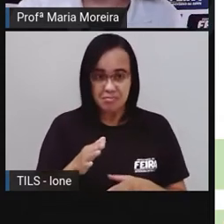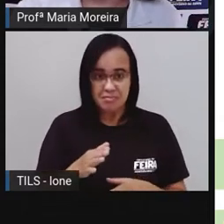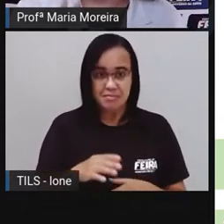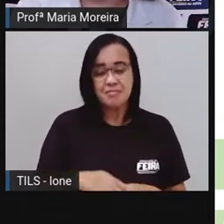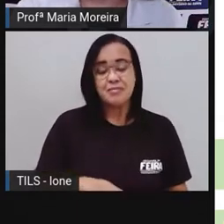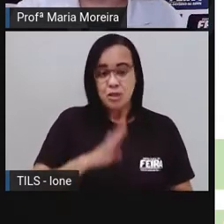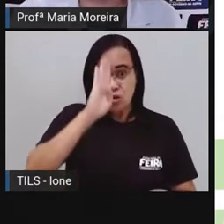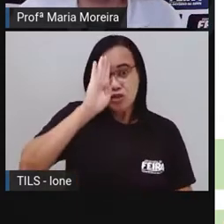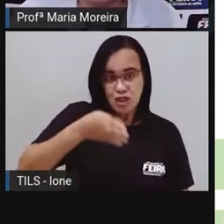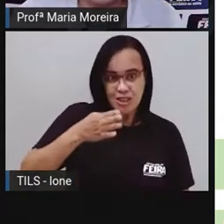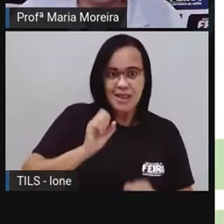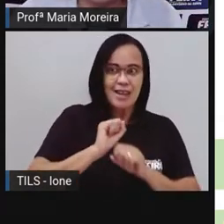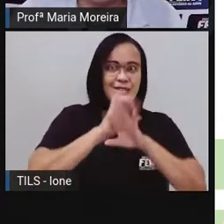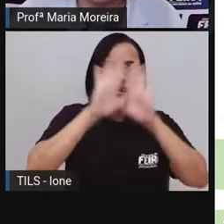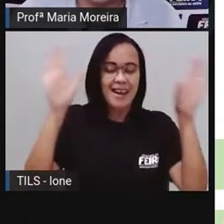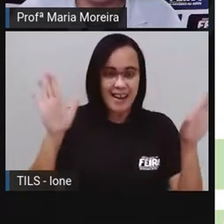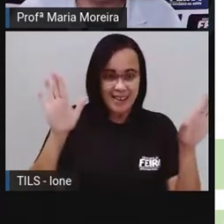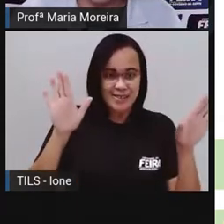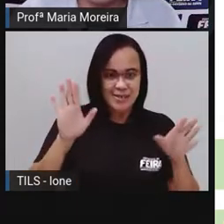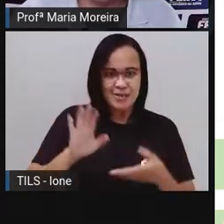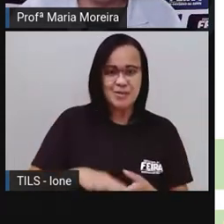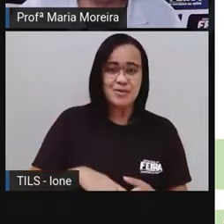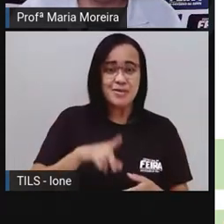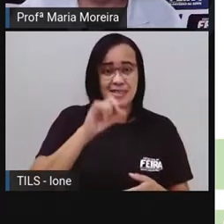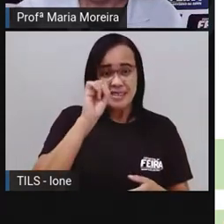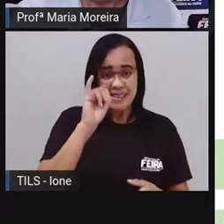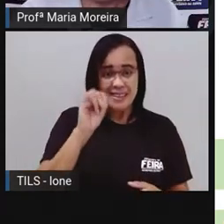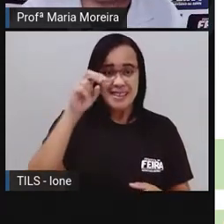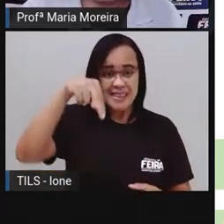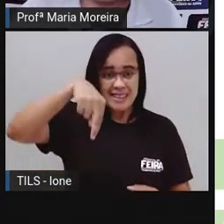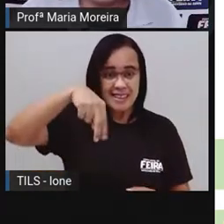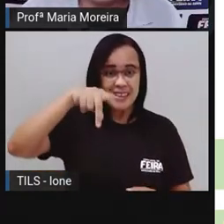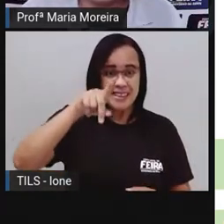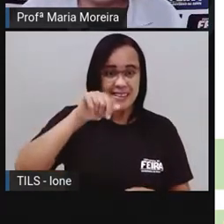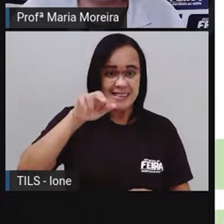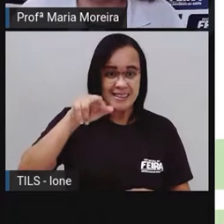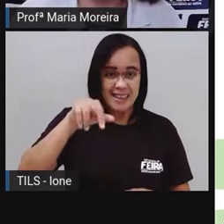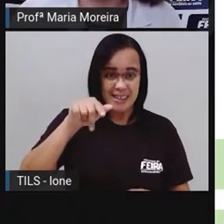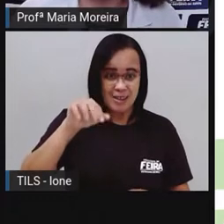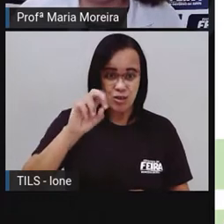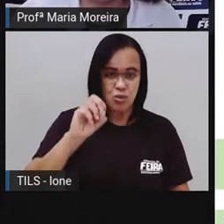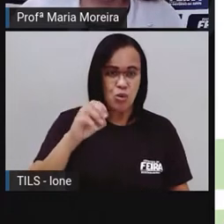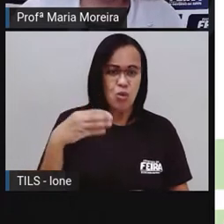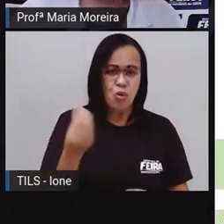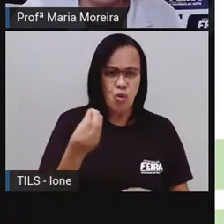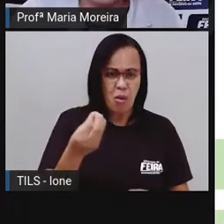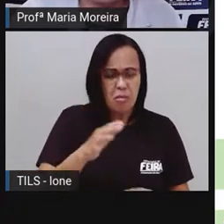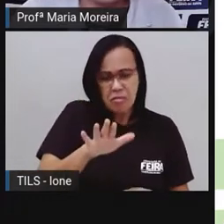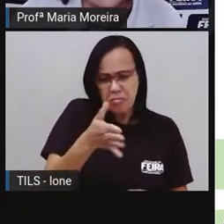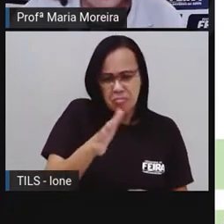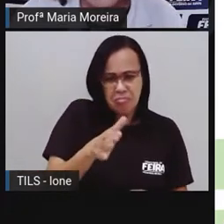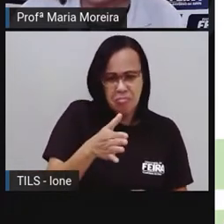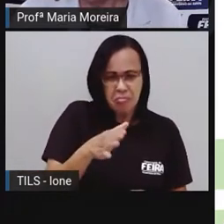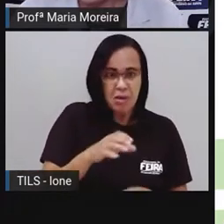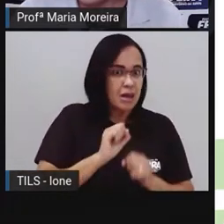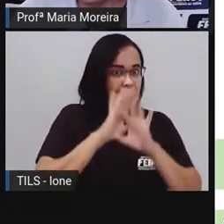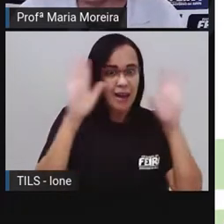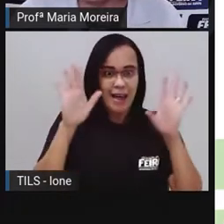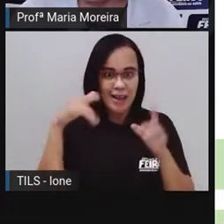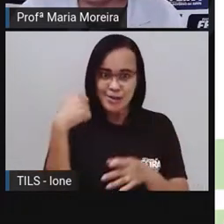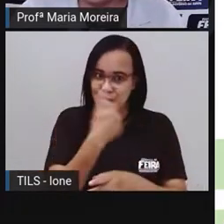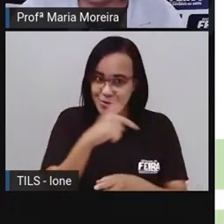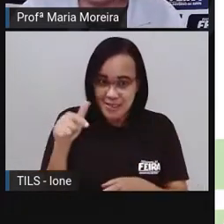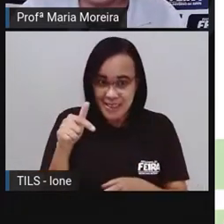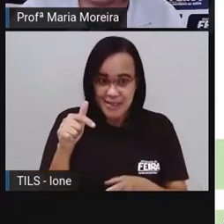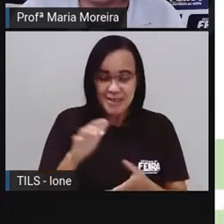Mas a gente vai descobrir mais coisas aqui nessa aula de hoje. Estão prontos o terceiro ano? Porque vamos começar esse